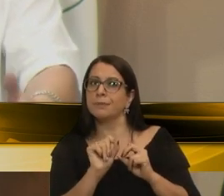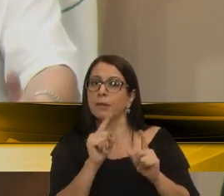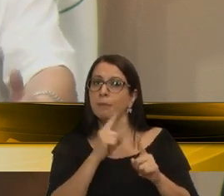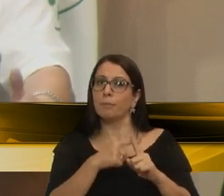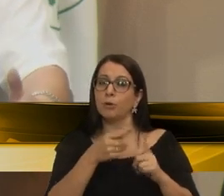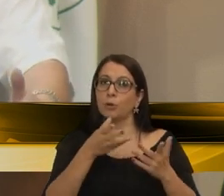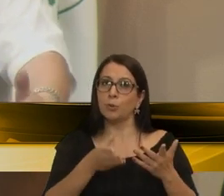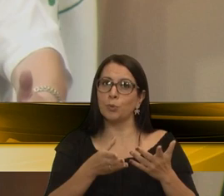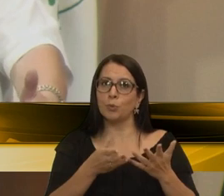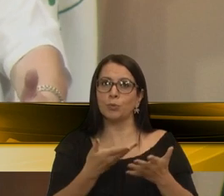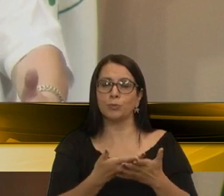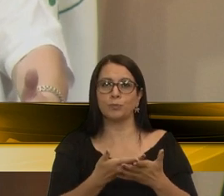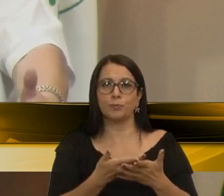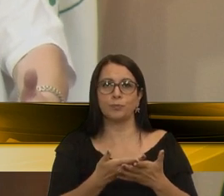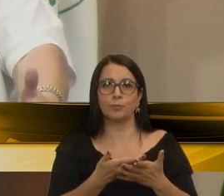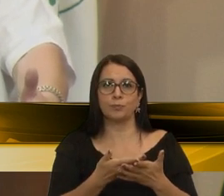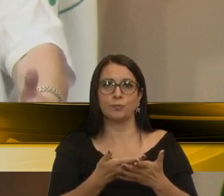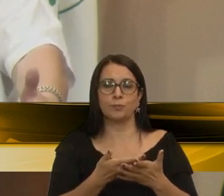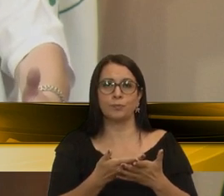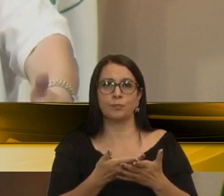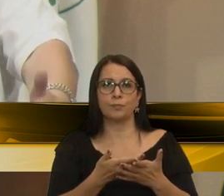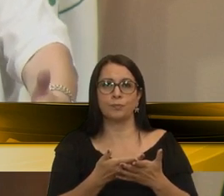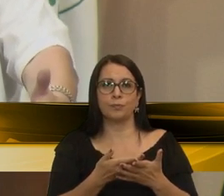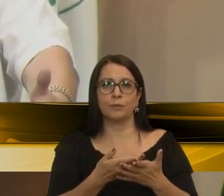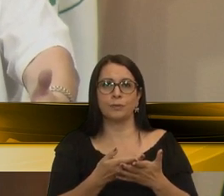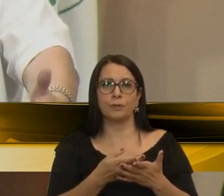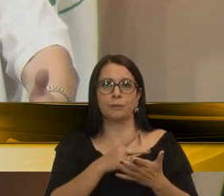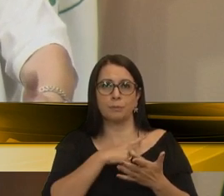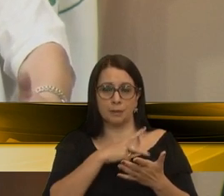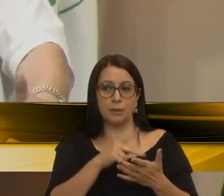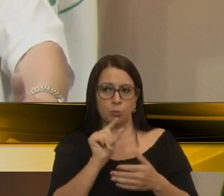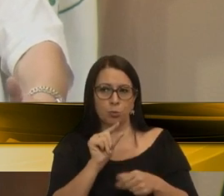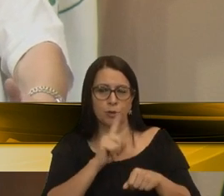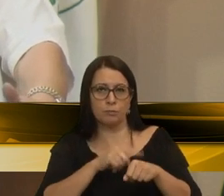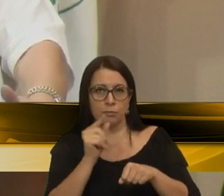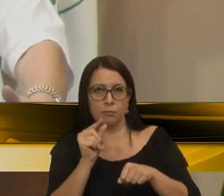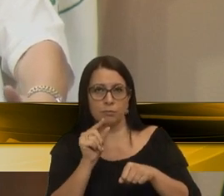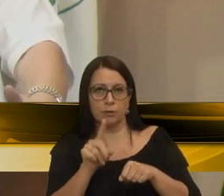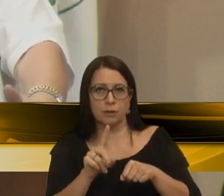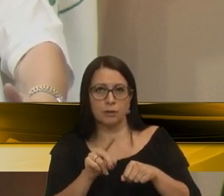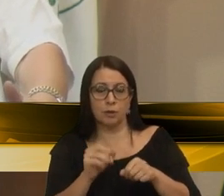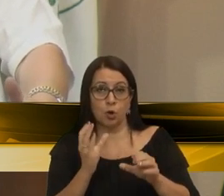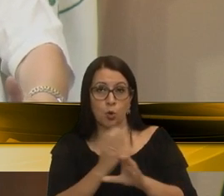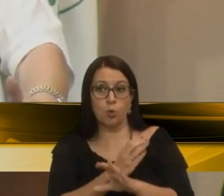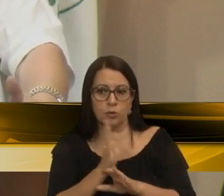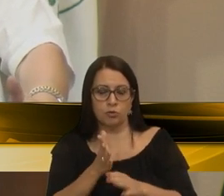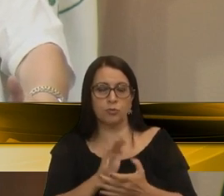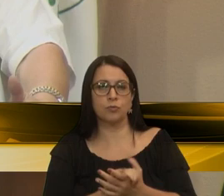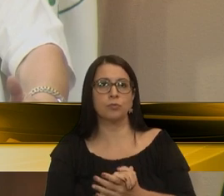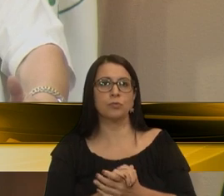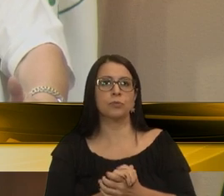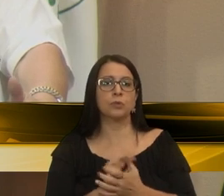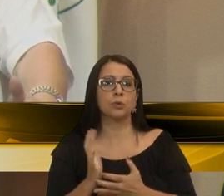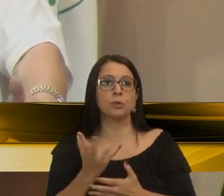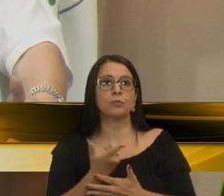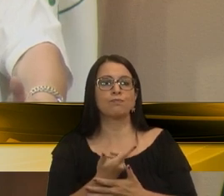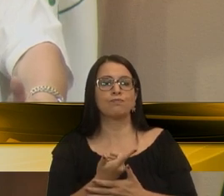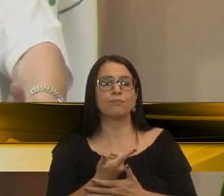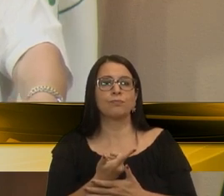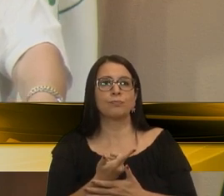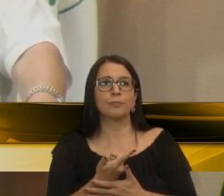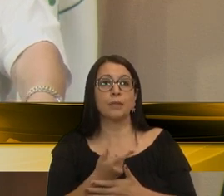há toda uma... a presidente Caxias, não me permitindo um pequeno... concluindo já, há toda uma